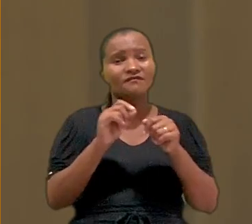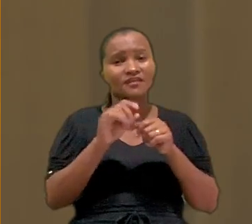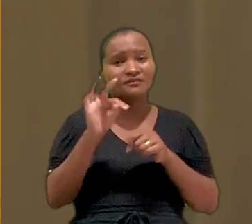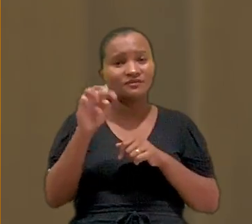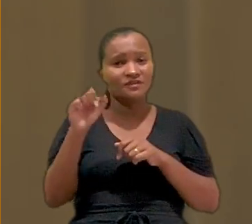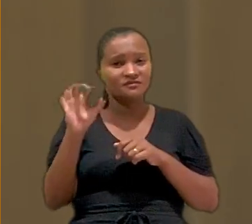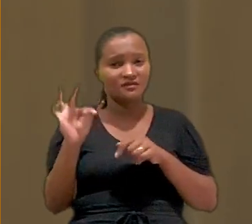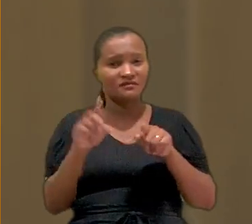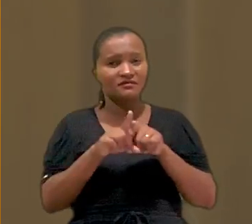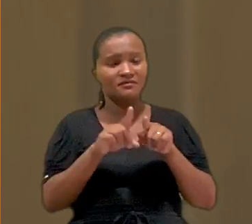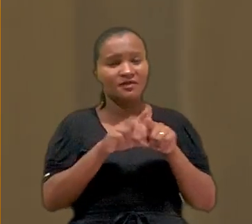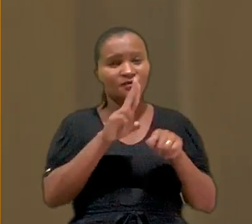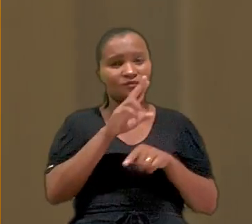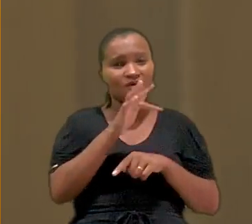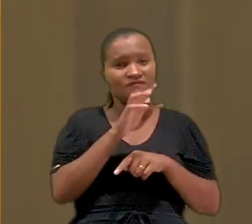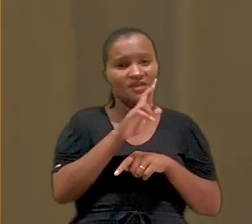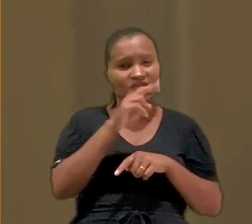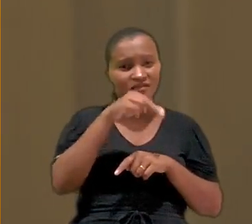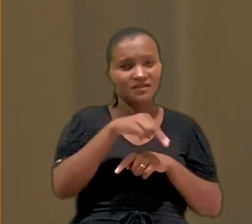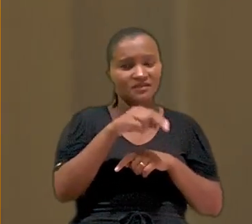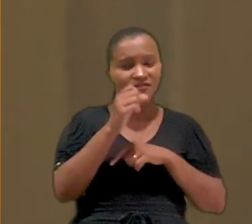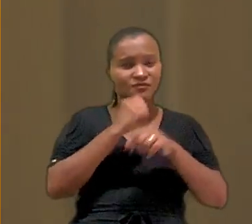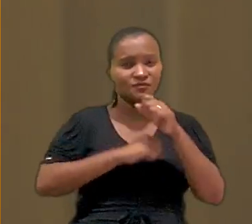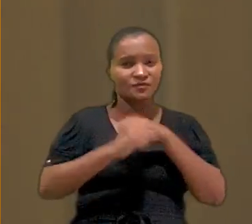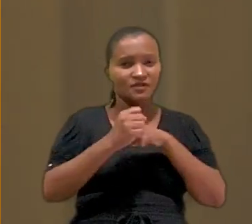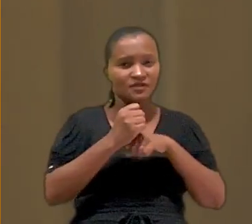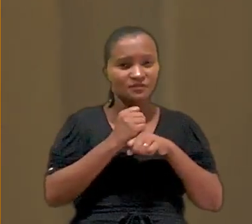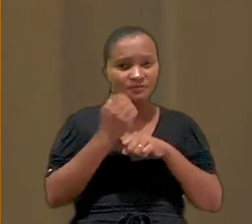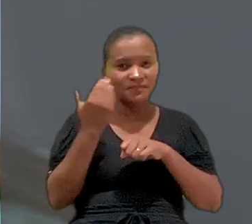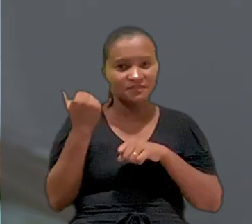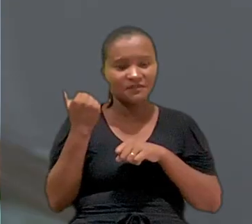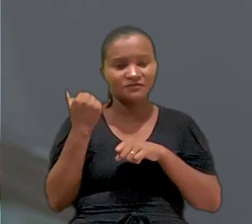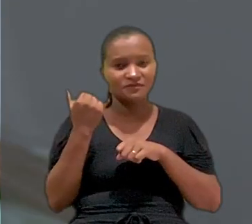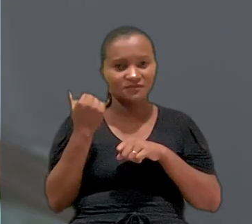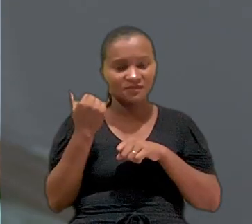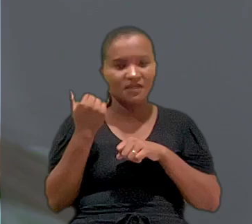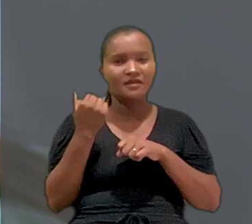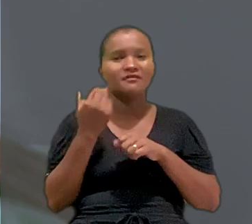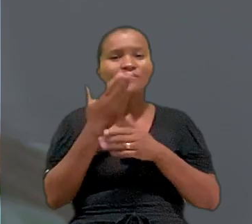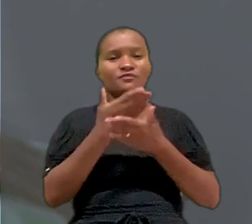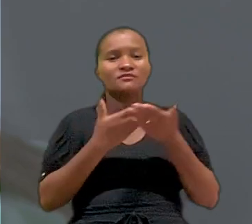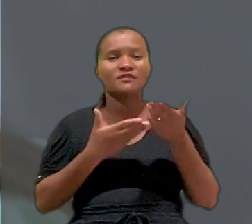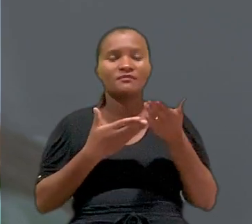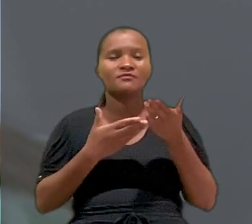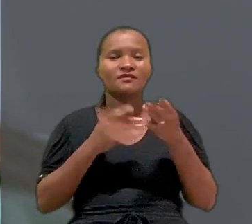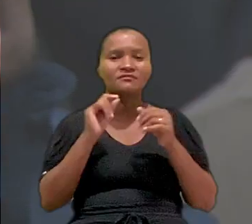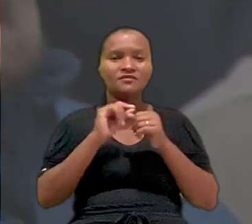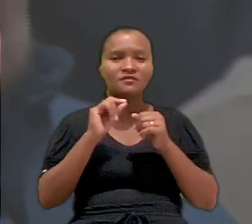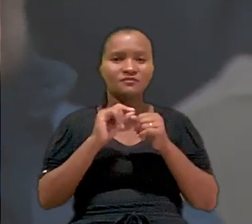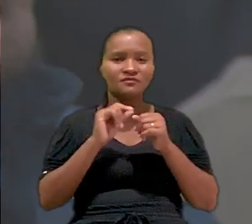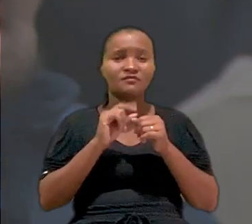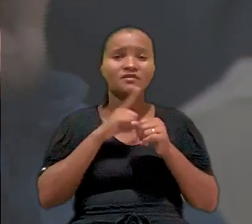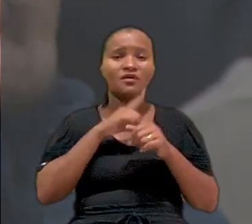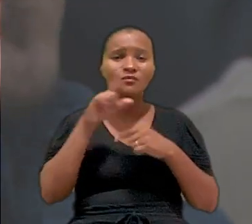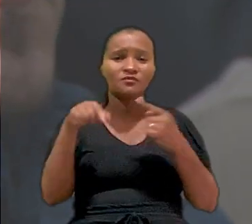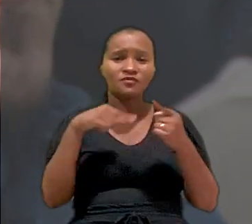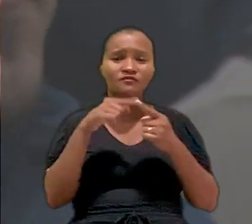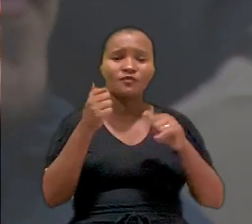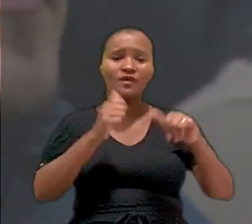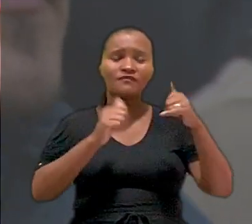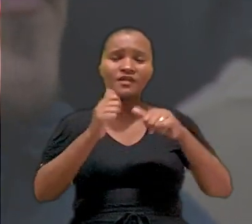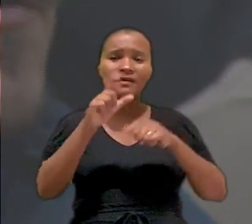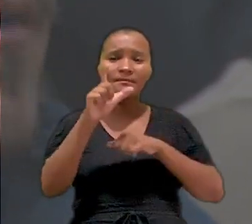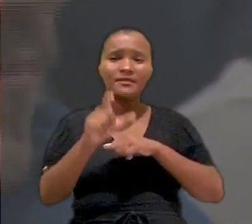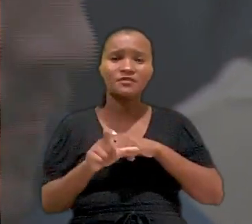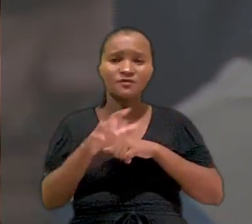firmada entre o TST e a UFRN no ano passado. O Termo de Execução Decentralizada tem o objetivo de qualificar pessoas